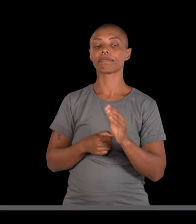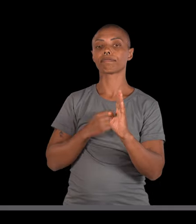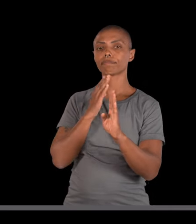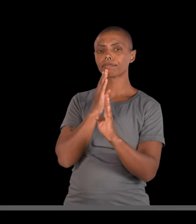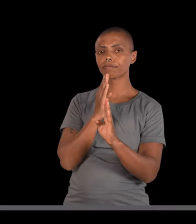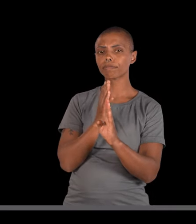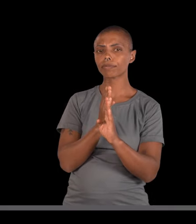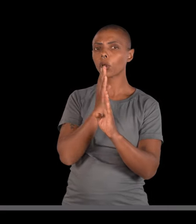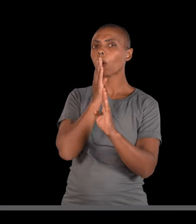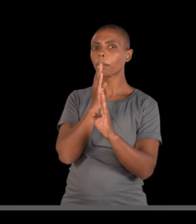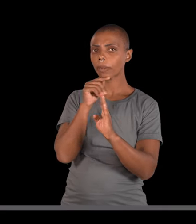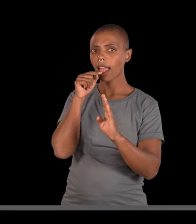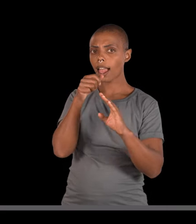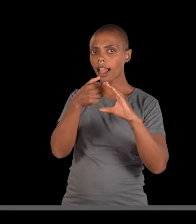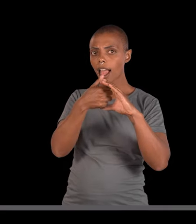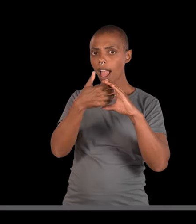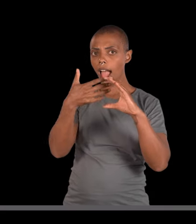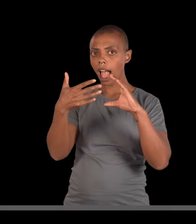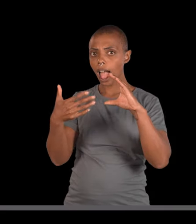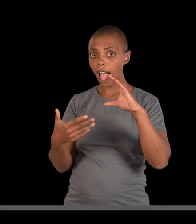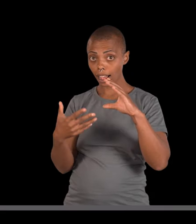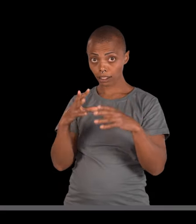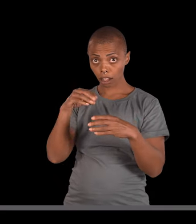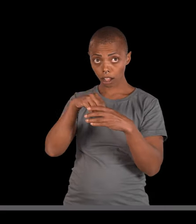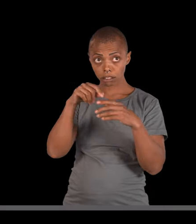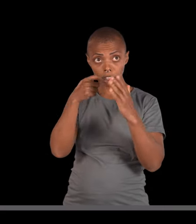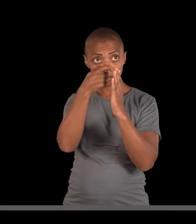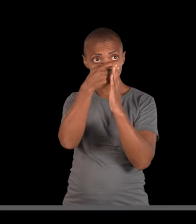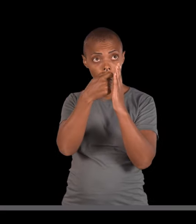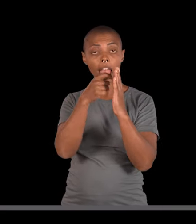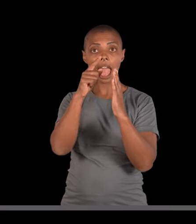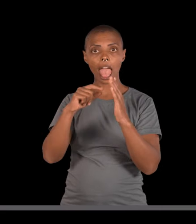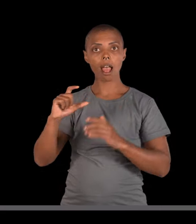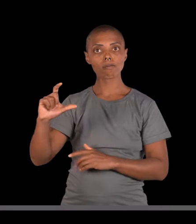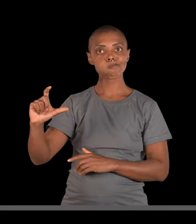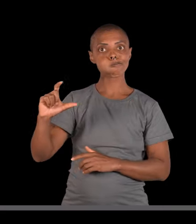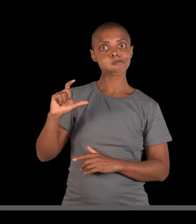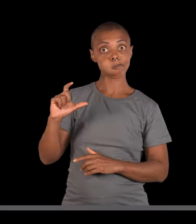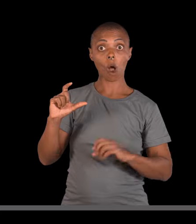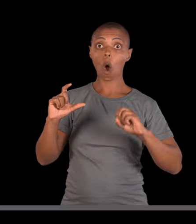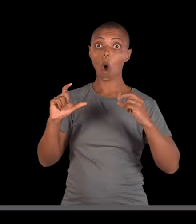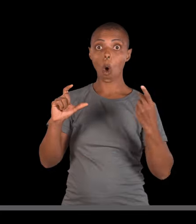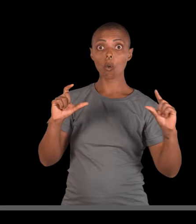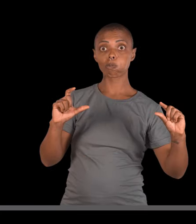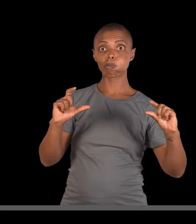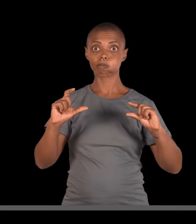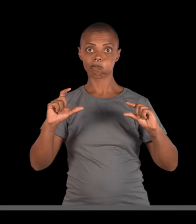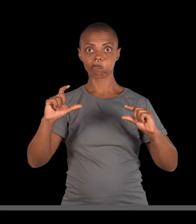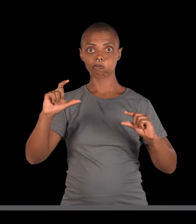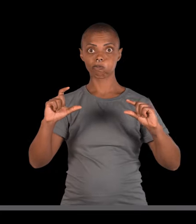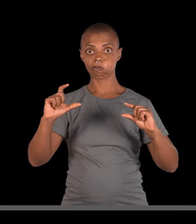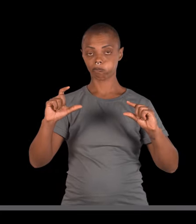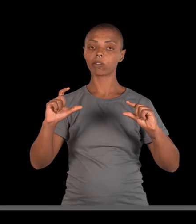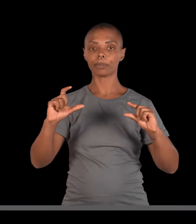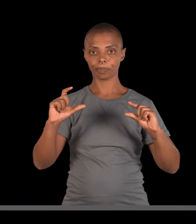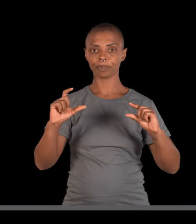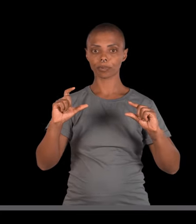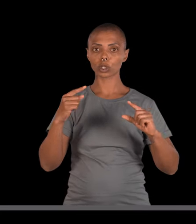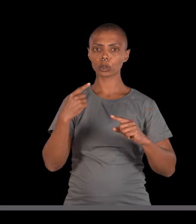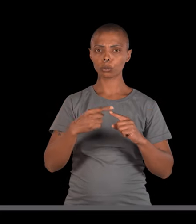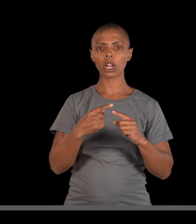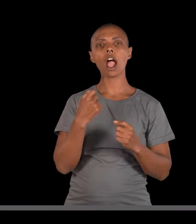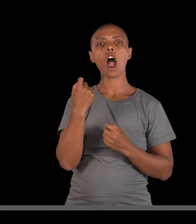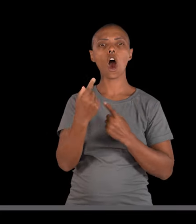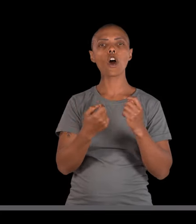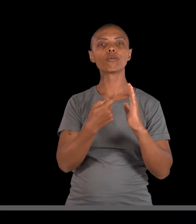descubra se a característica que está sendo trabalhada no problema é dominante ou recessiva.